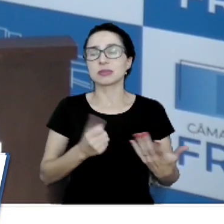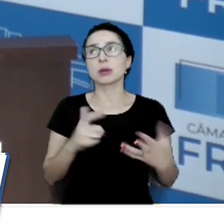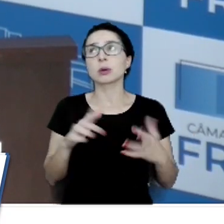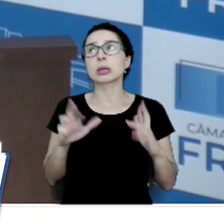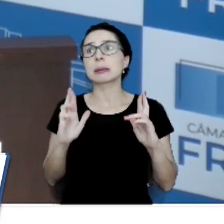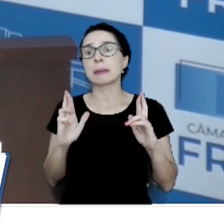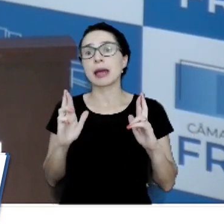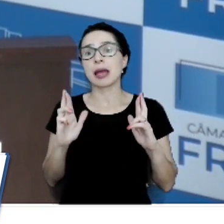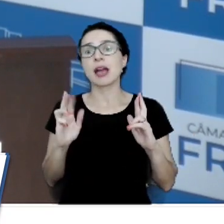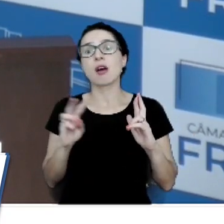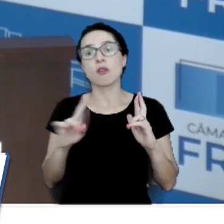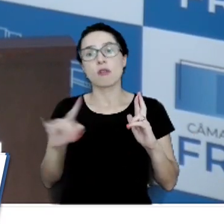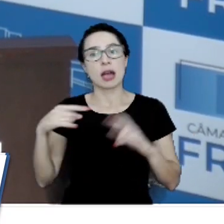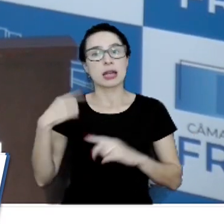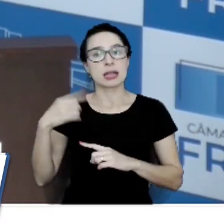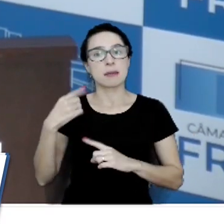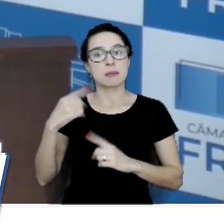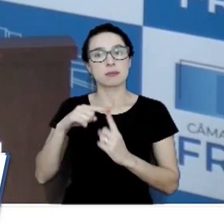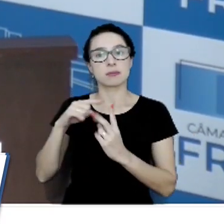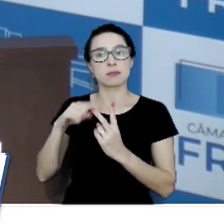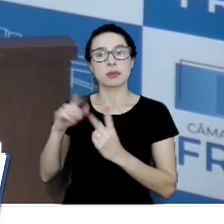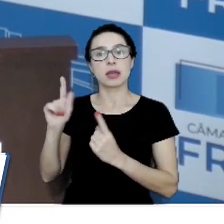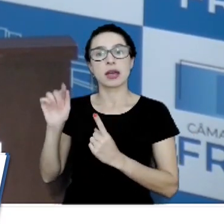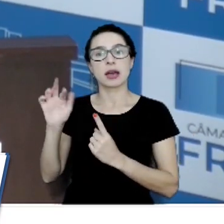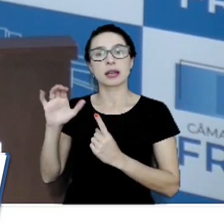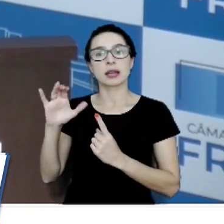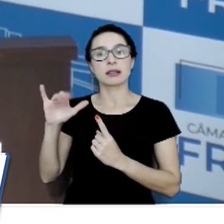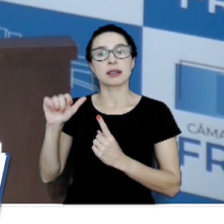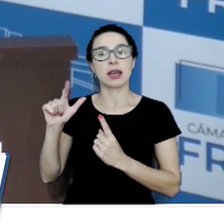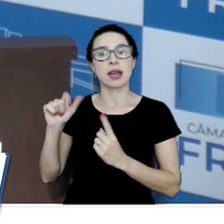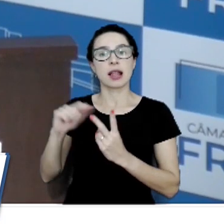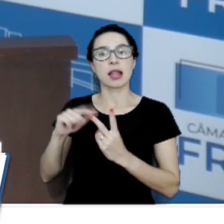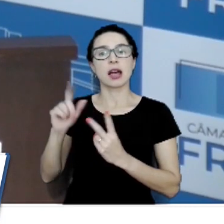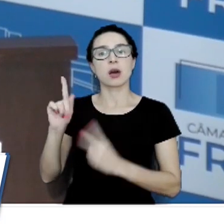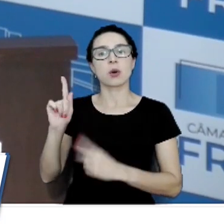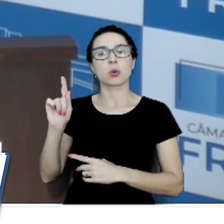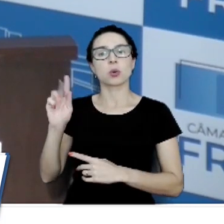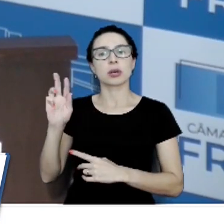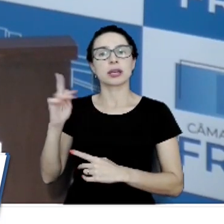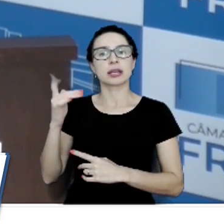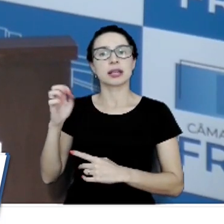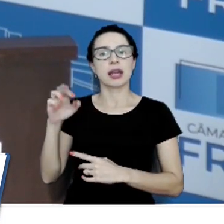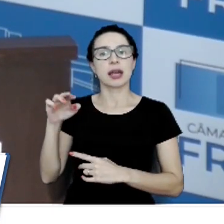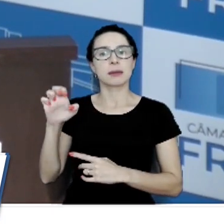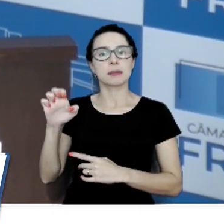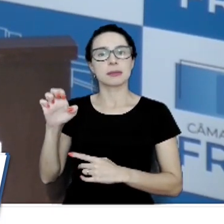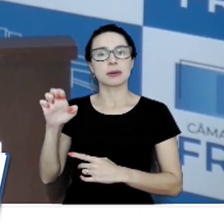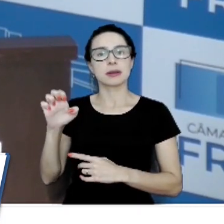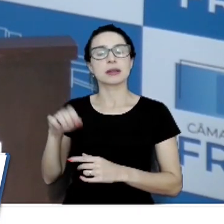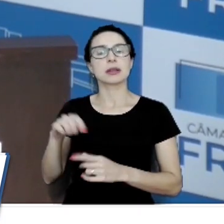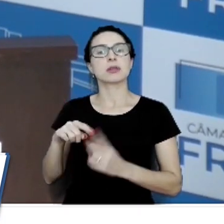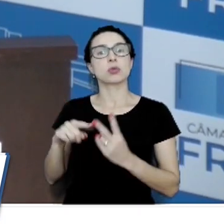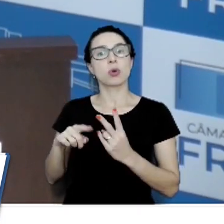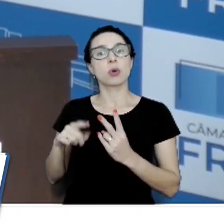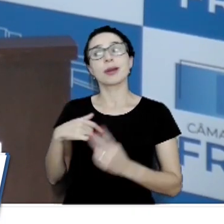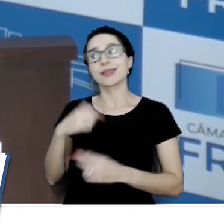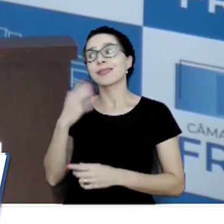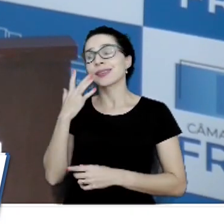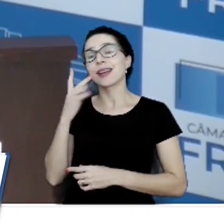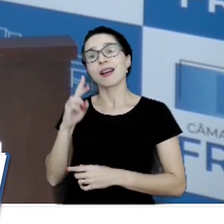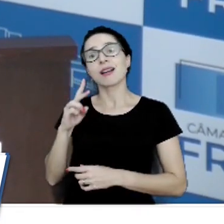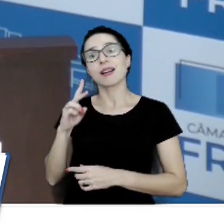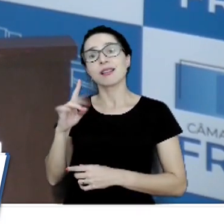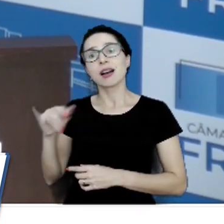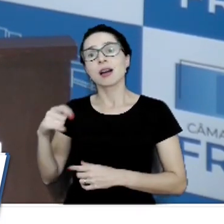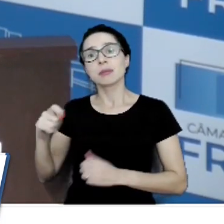teremos dois deputados, temos a deputada Graciela, teremos o Guilherme com de cortes. Mas eu achava que devia ter uma